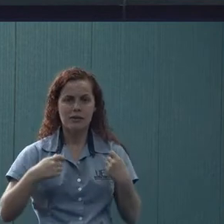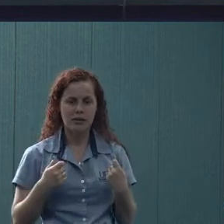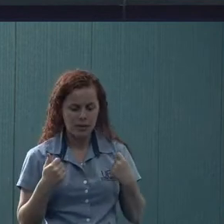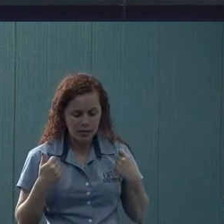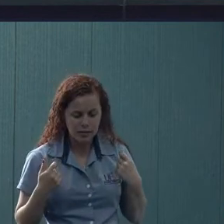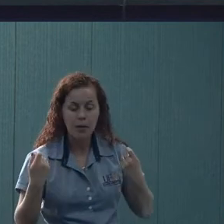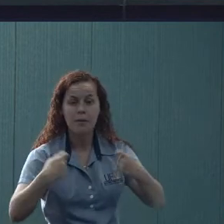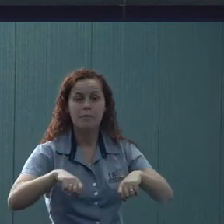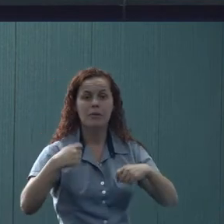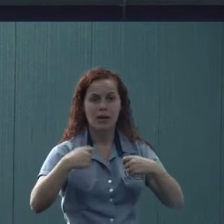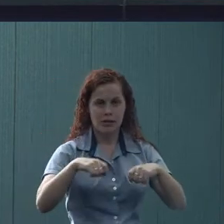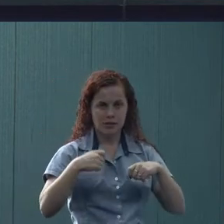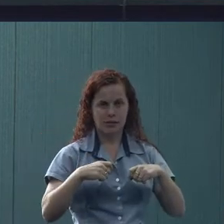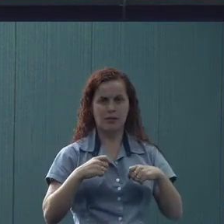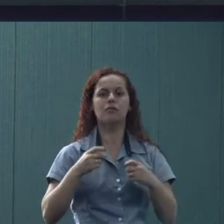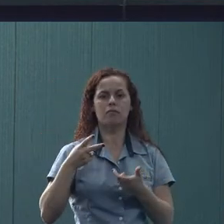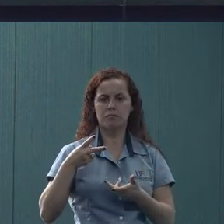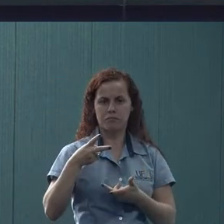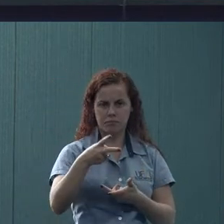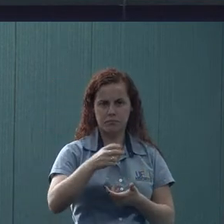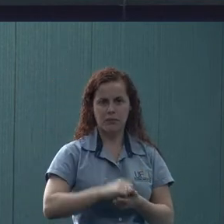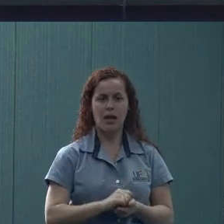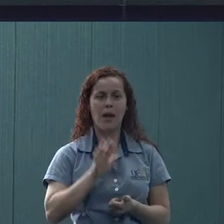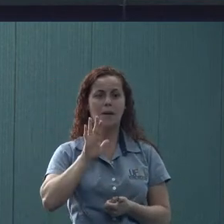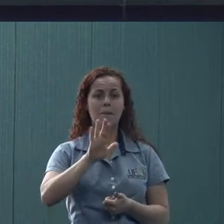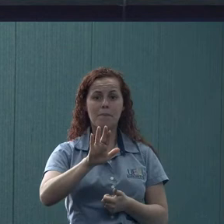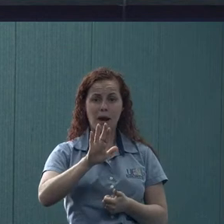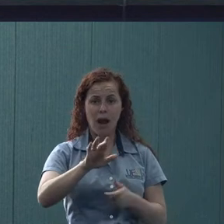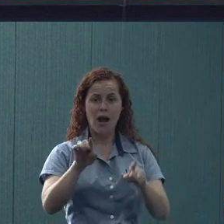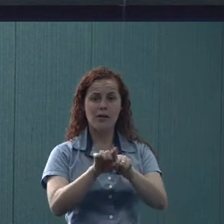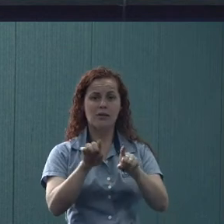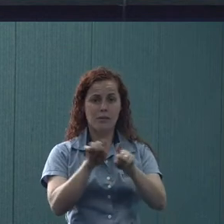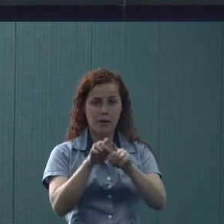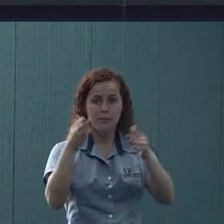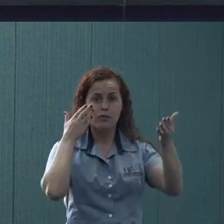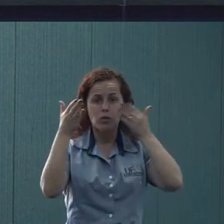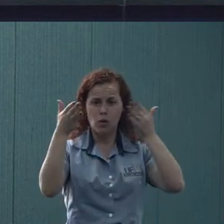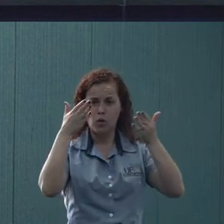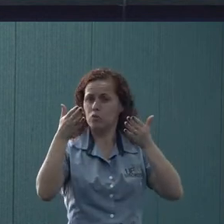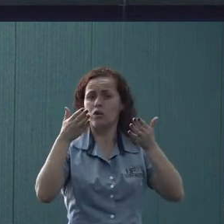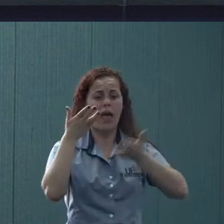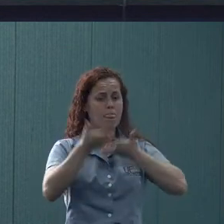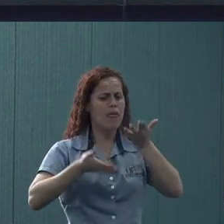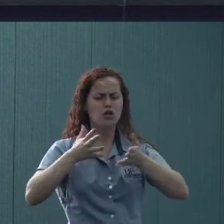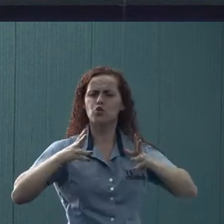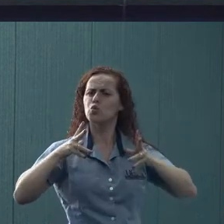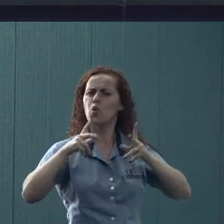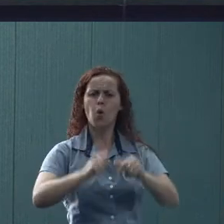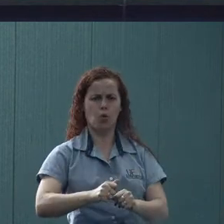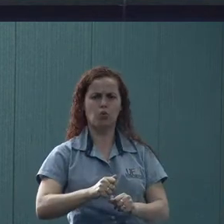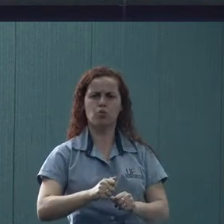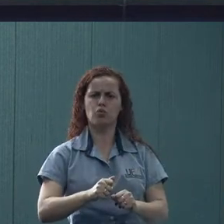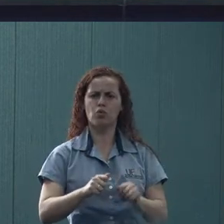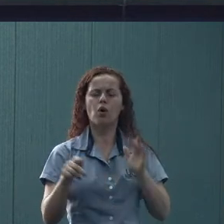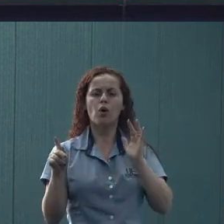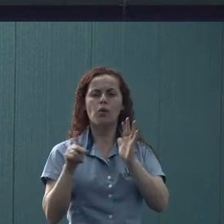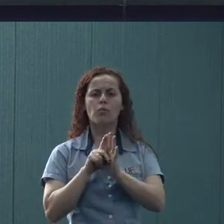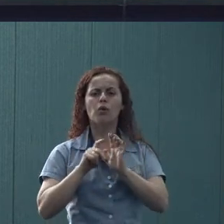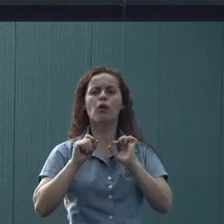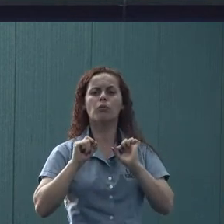dar essa prioridade, manter essa prioridade. Mas, em termos do plantão psicológico, a gente atende todo mundo. Em termos